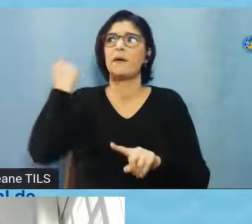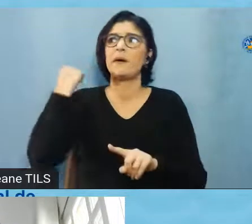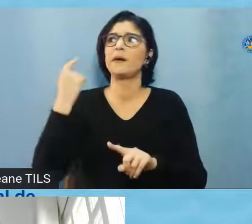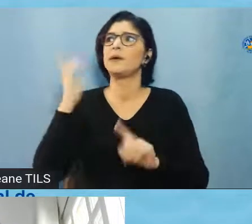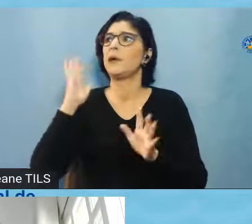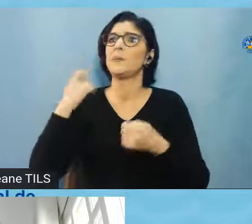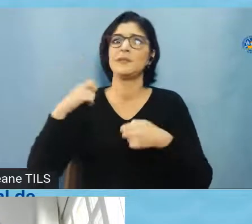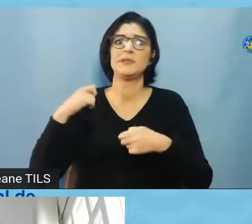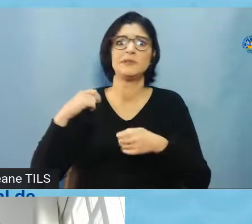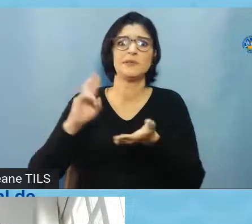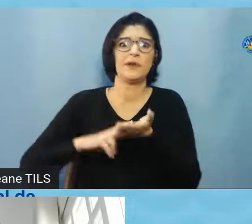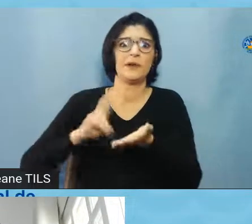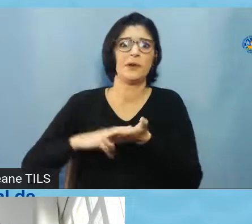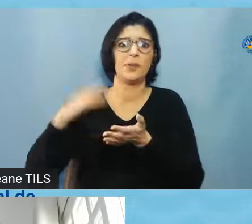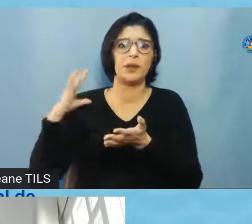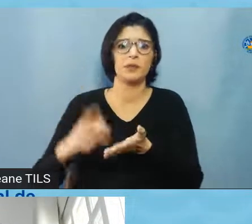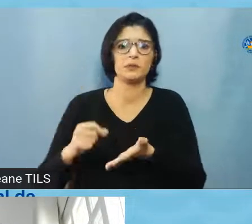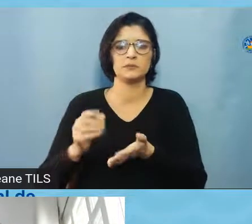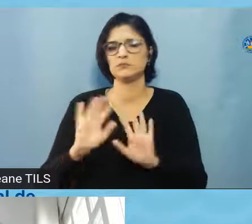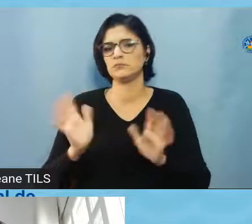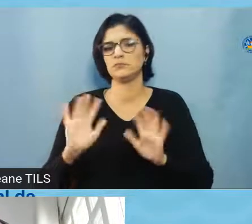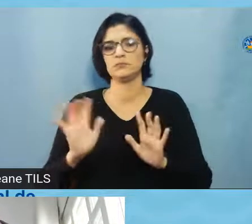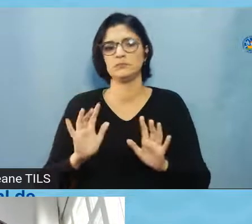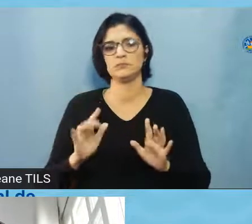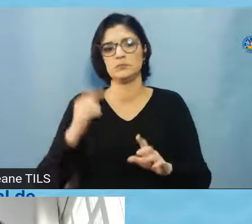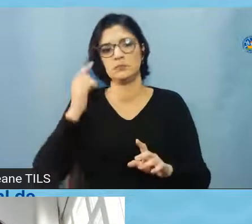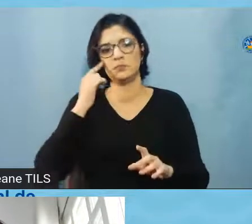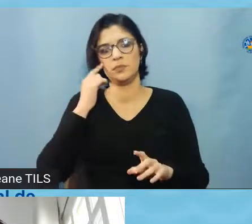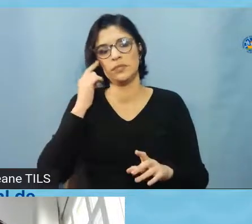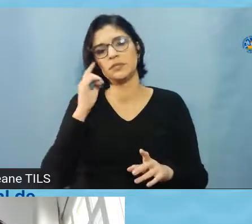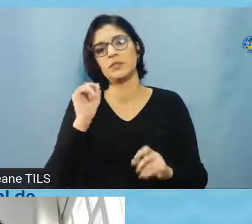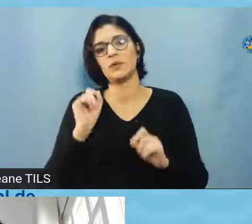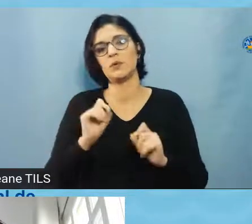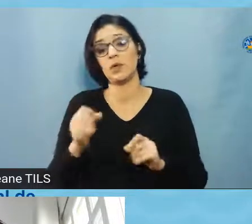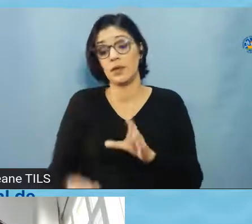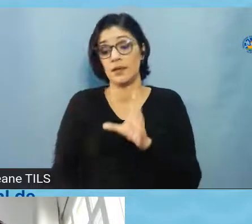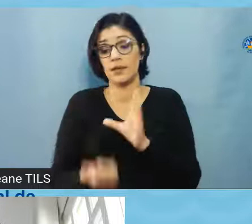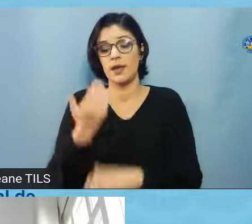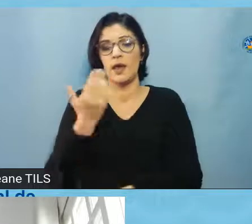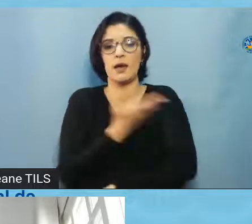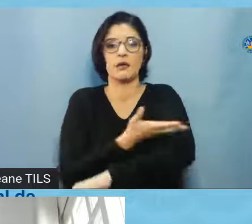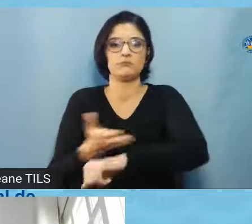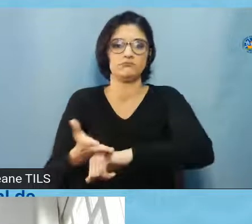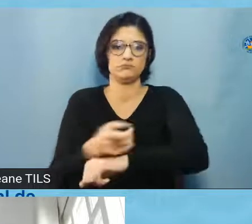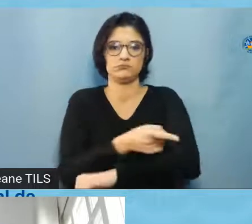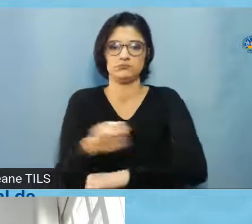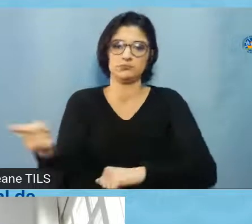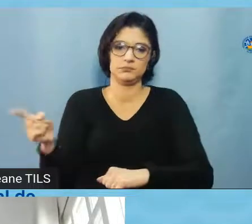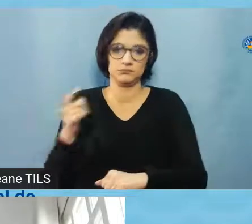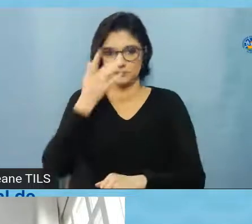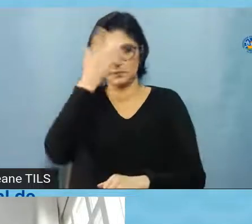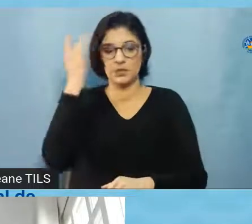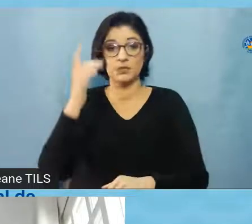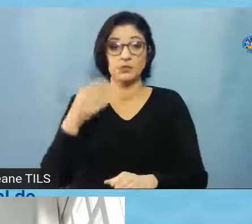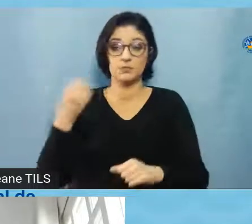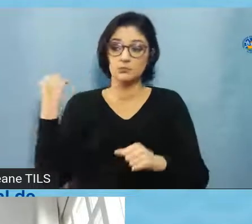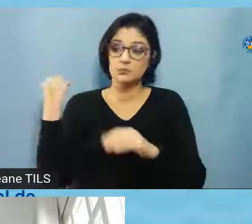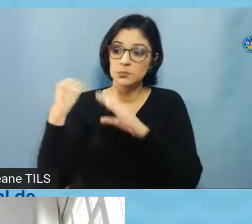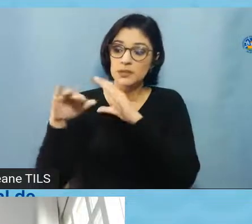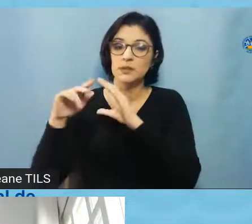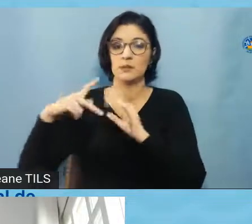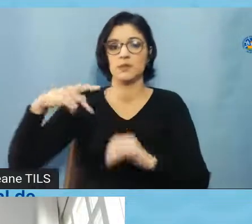não é na perspectiva de punitivismo, é na perspectiva de criação de cultura, né, de submissão,